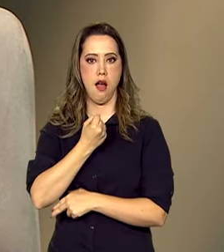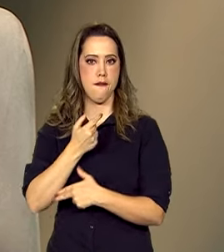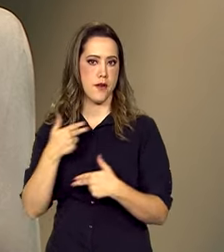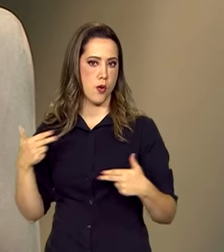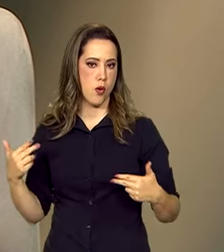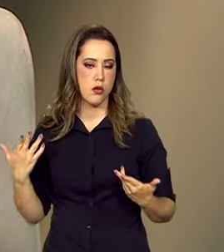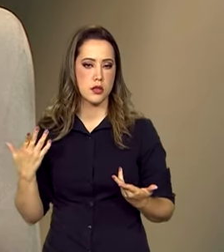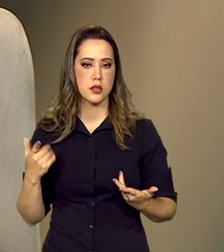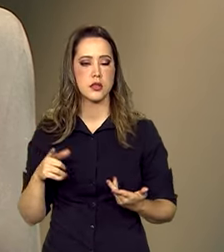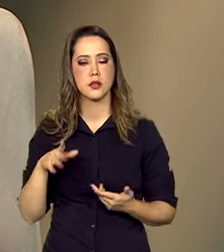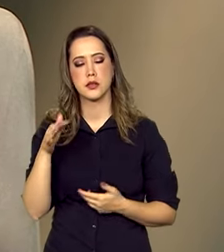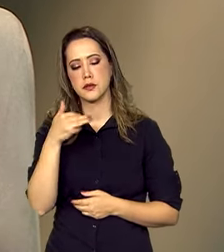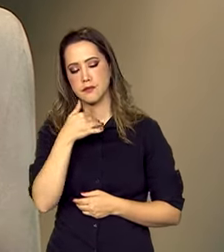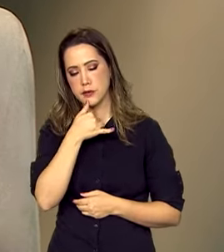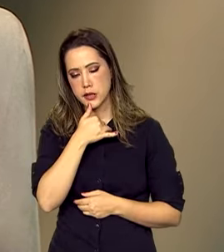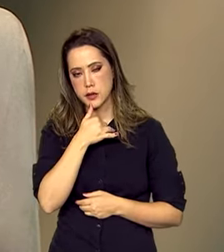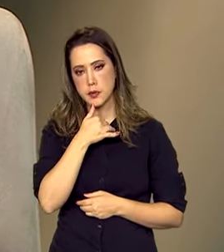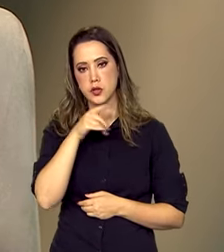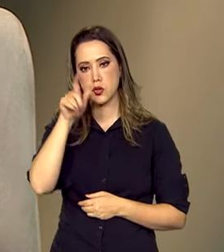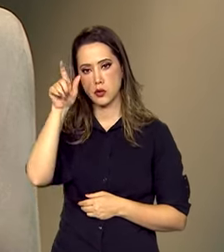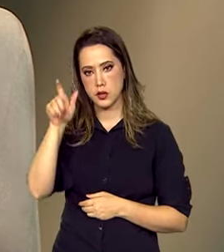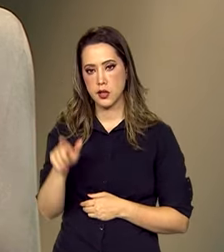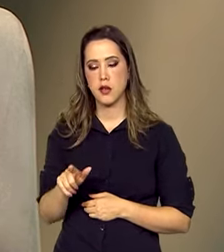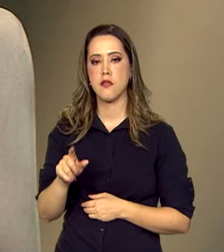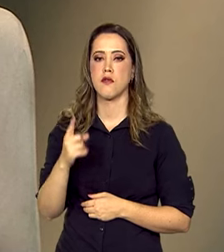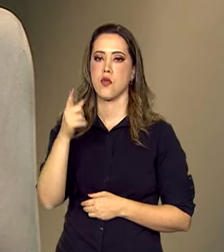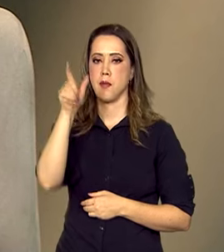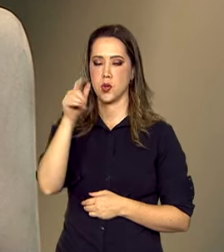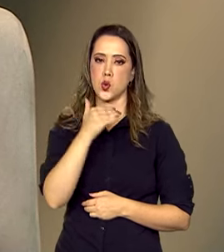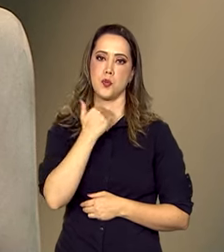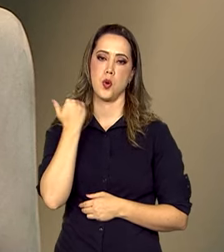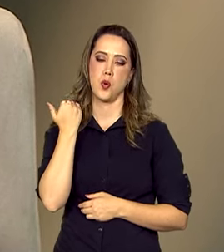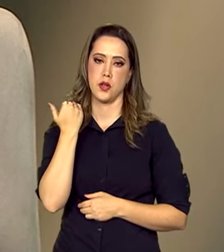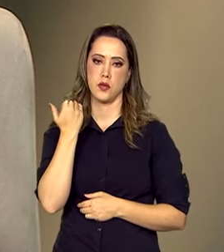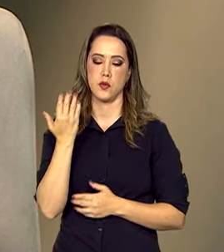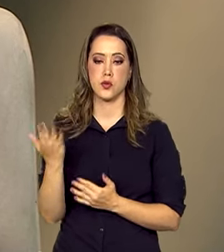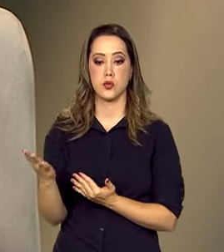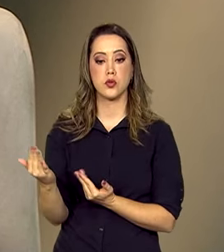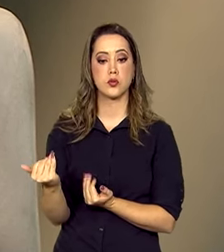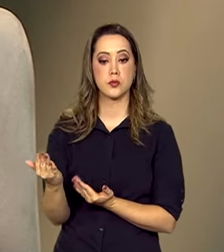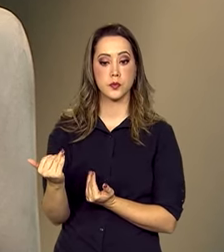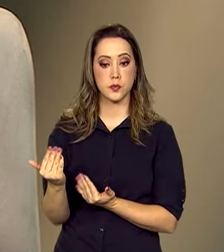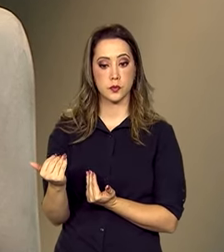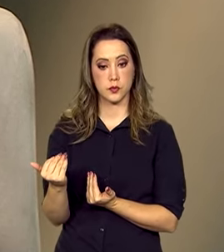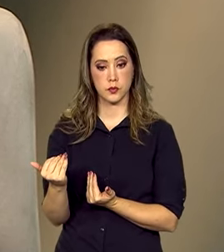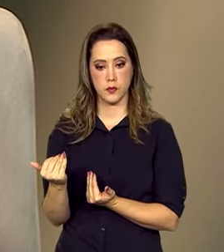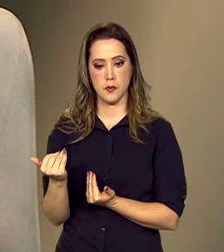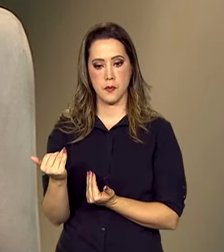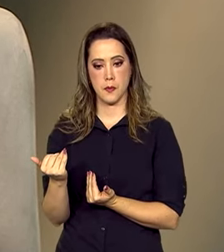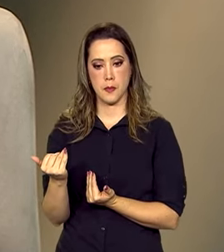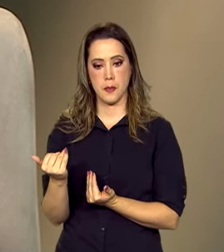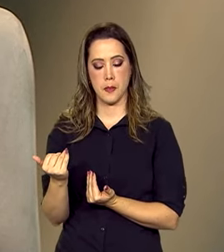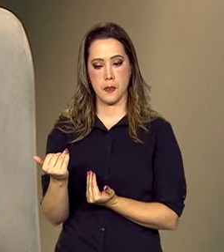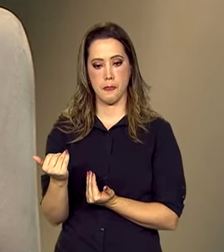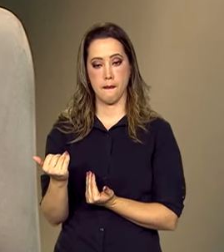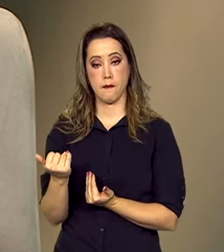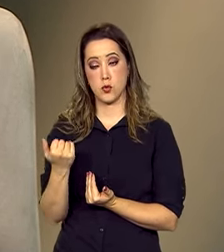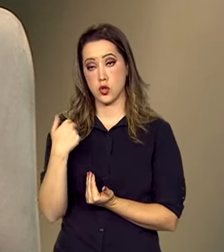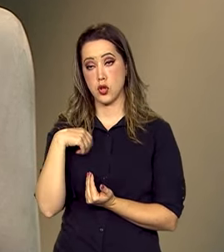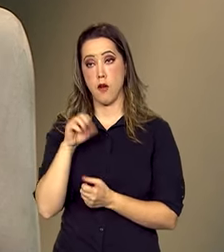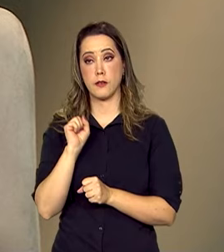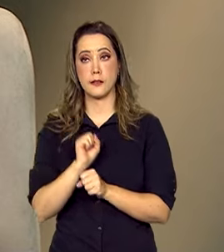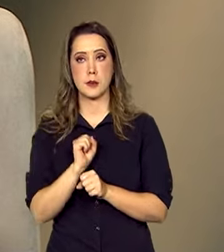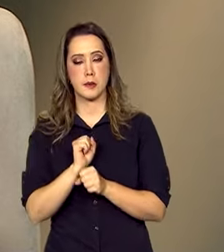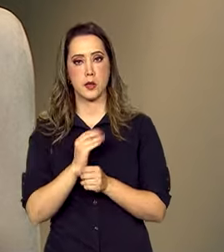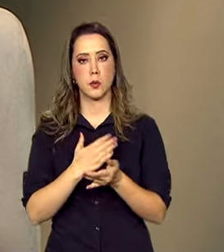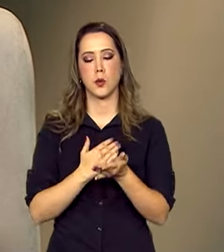Inclusive, infelizmente, com a ocorrência de um óbito de uma jovem espectadora do